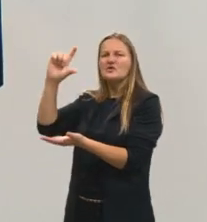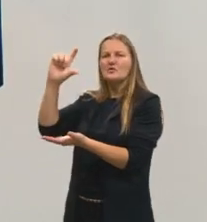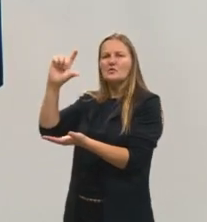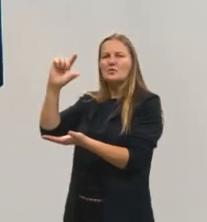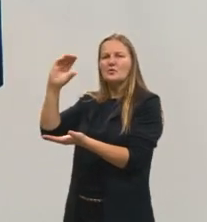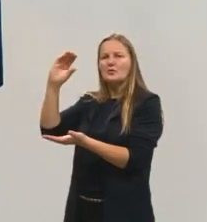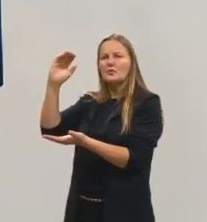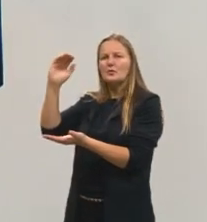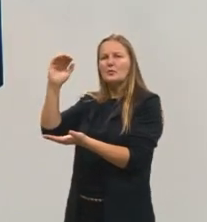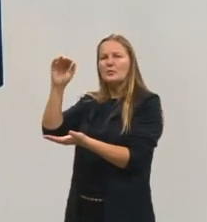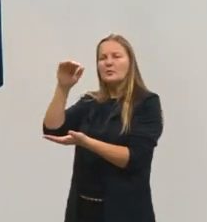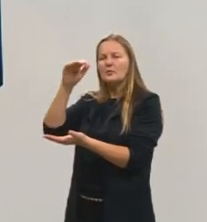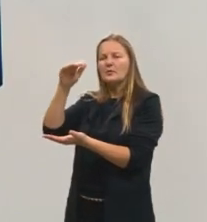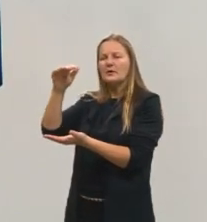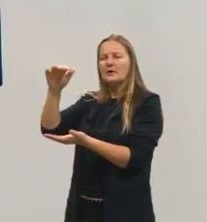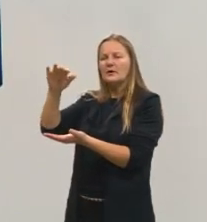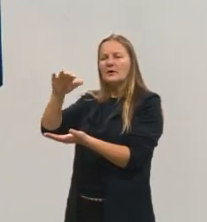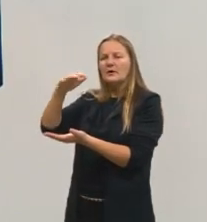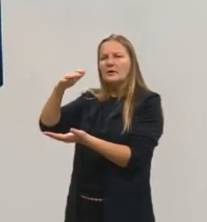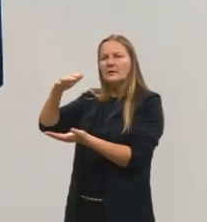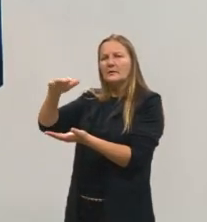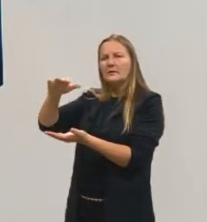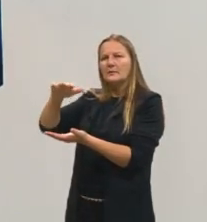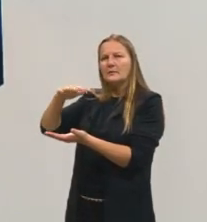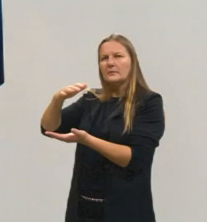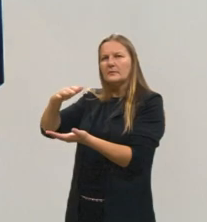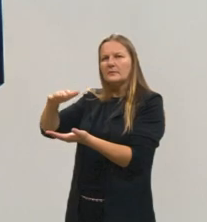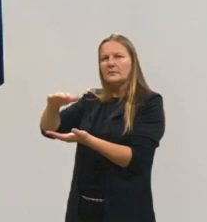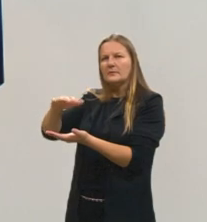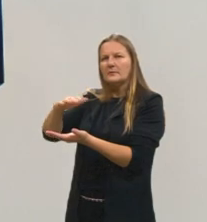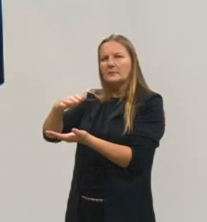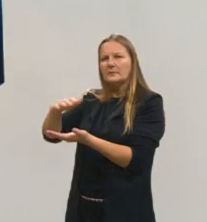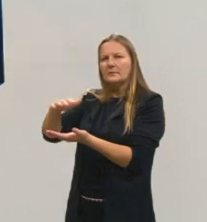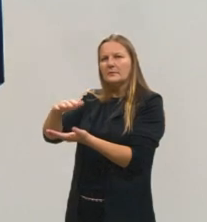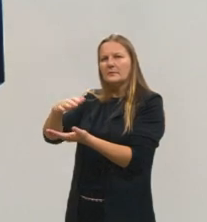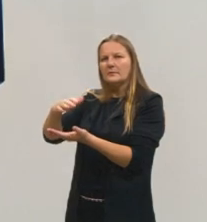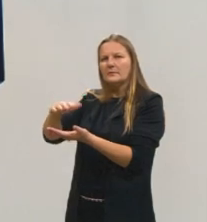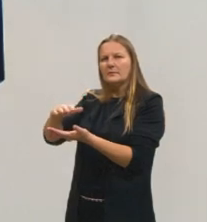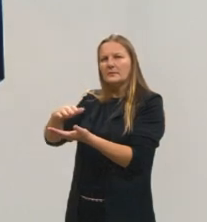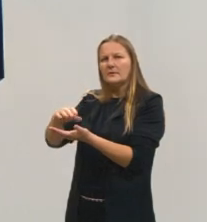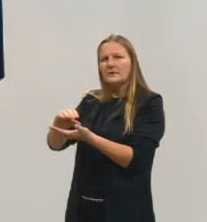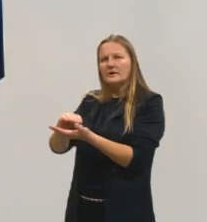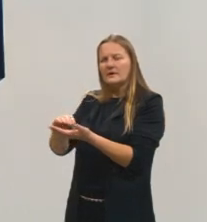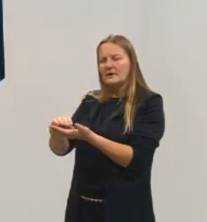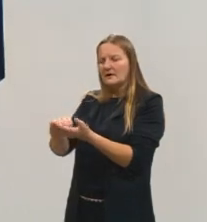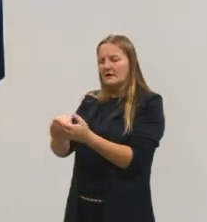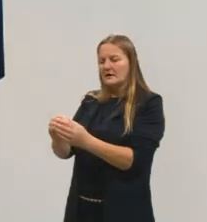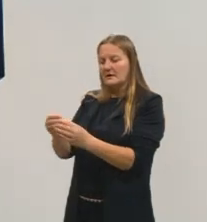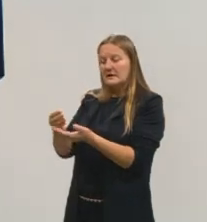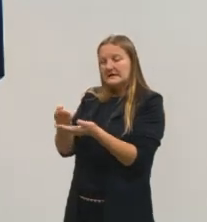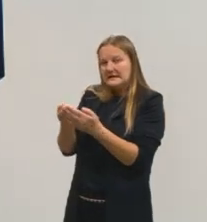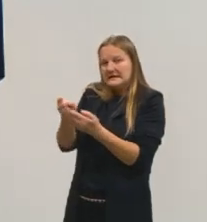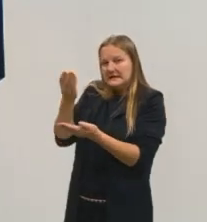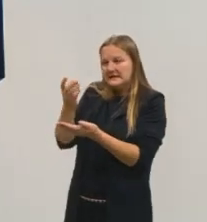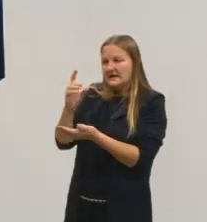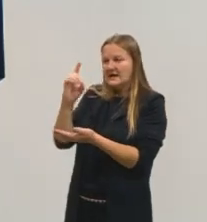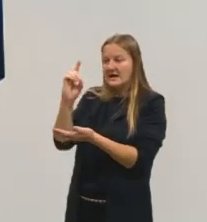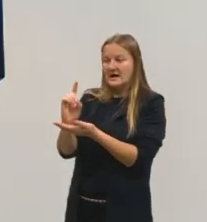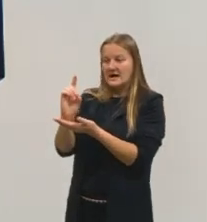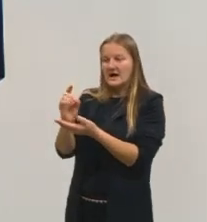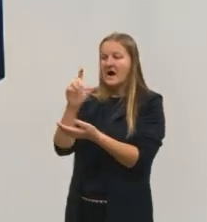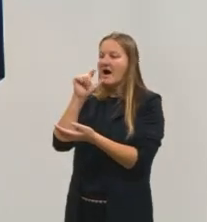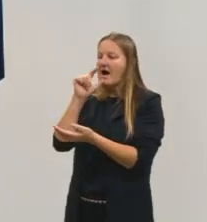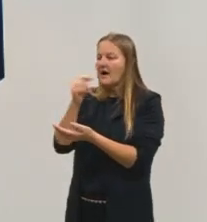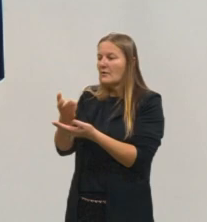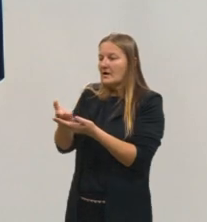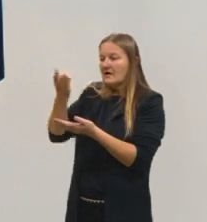dessa água turva, vai toda para o final do meu recipiente, do meu copo. O que vai ficar em cima? A água, que é menos densa do que a areia, e